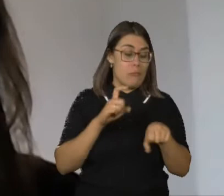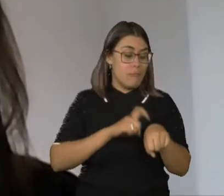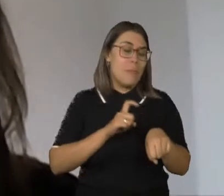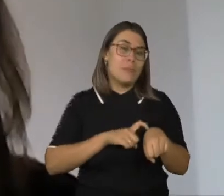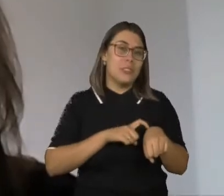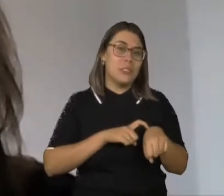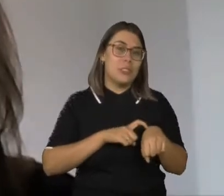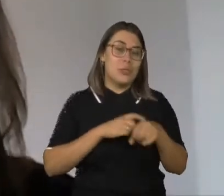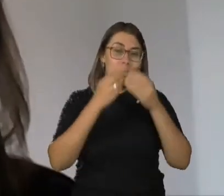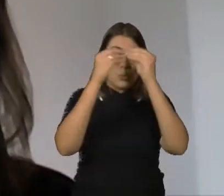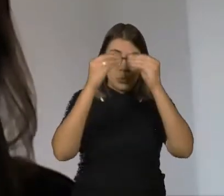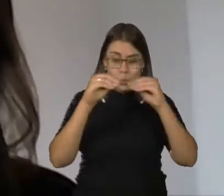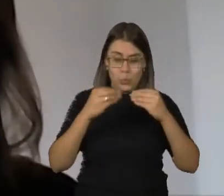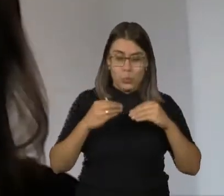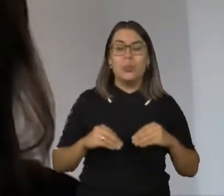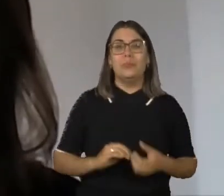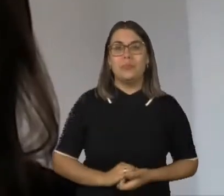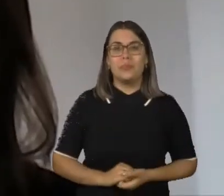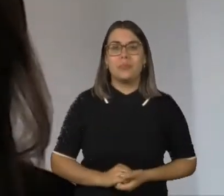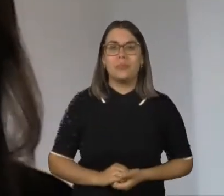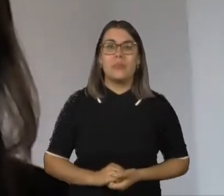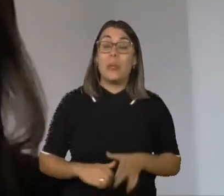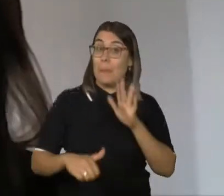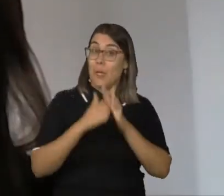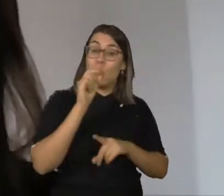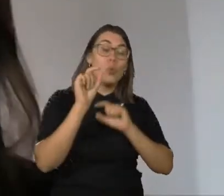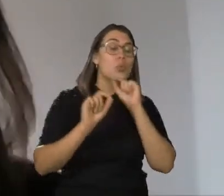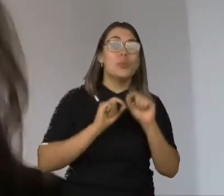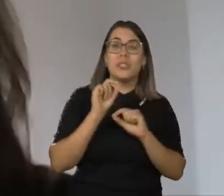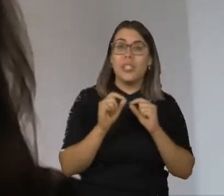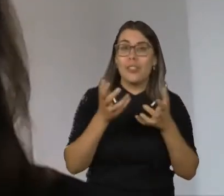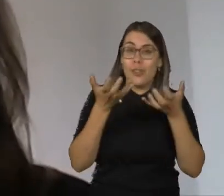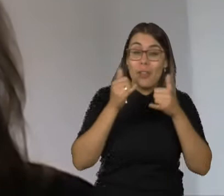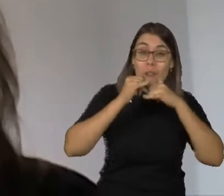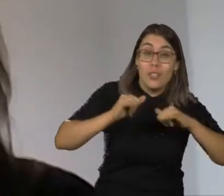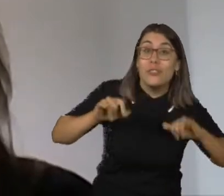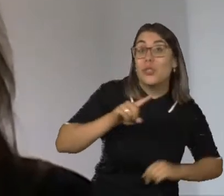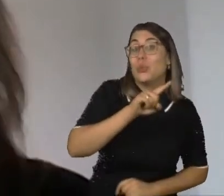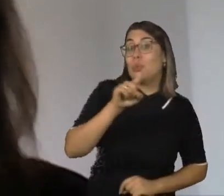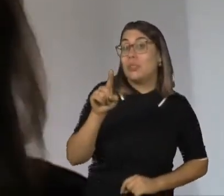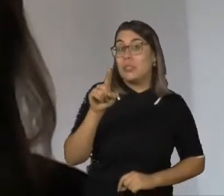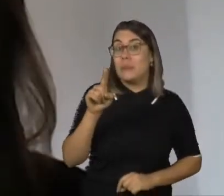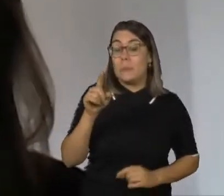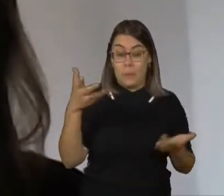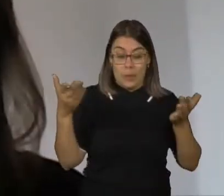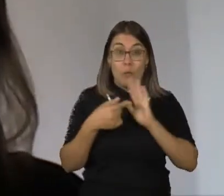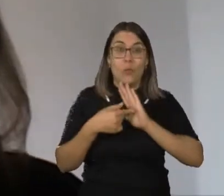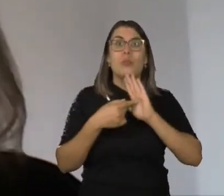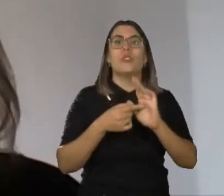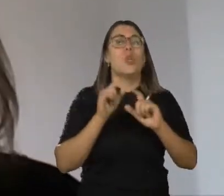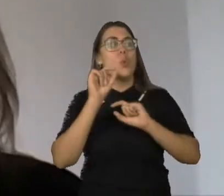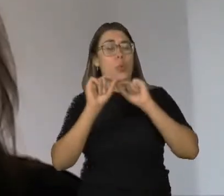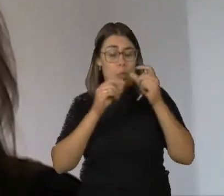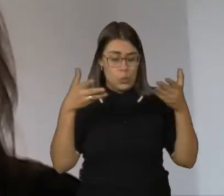de compartilhar conosco essas ideias. Primeiro, gostaria de dizer para vocês que as questões que eu vou apresentar